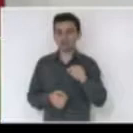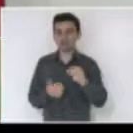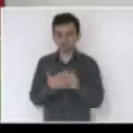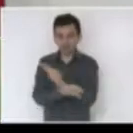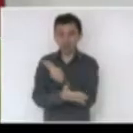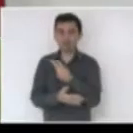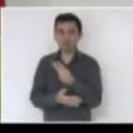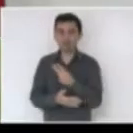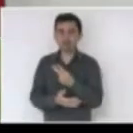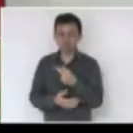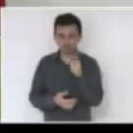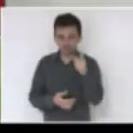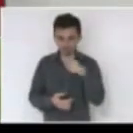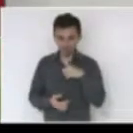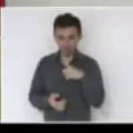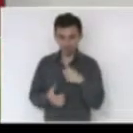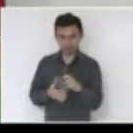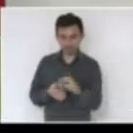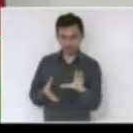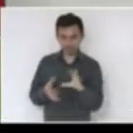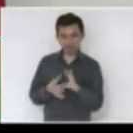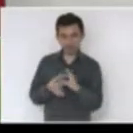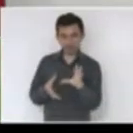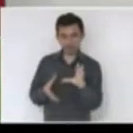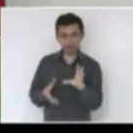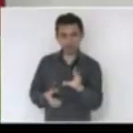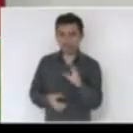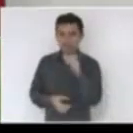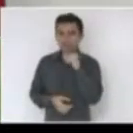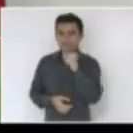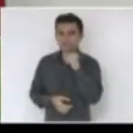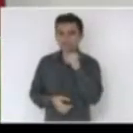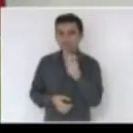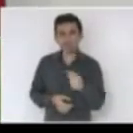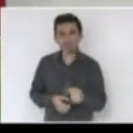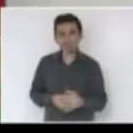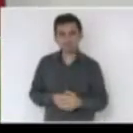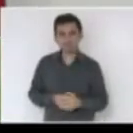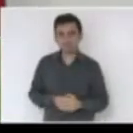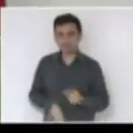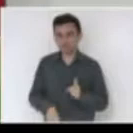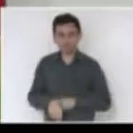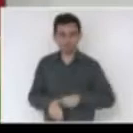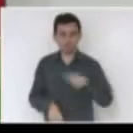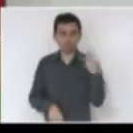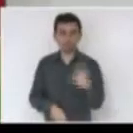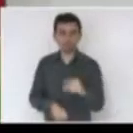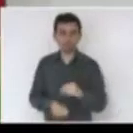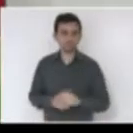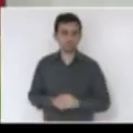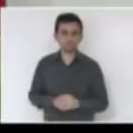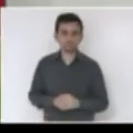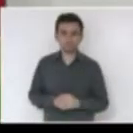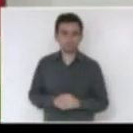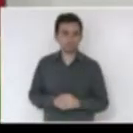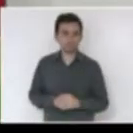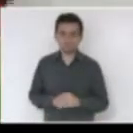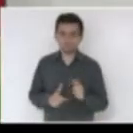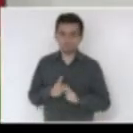Haveria lenência? Não, não. Era... Claro, porque a lei